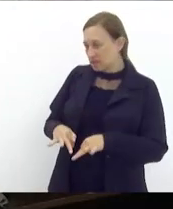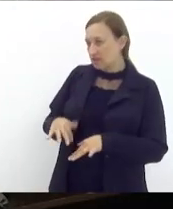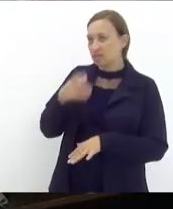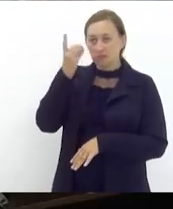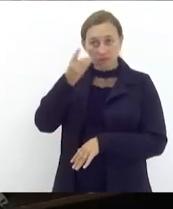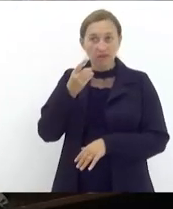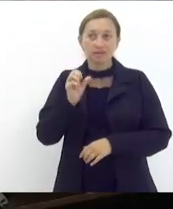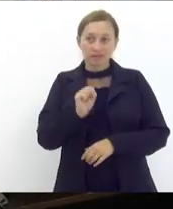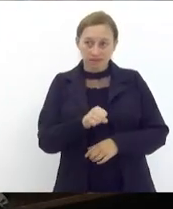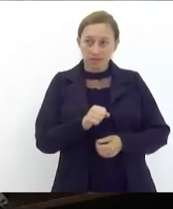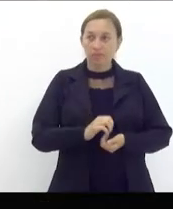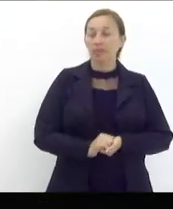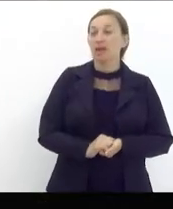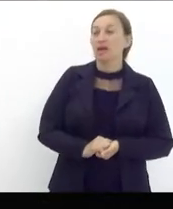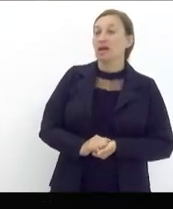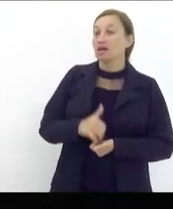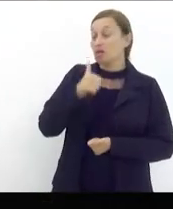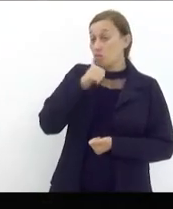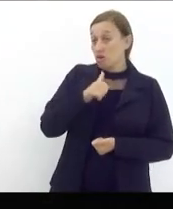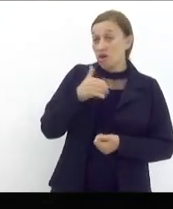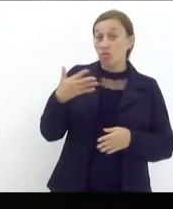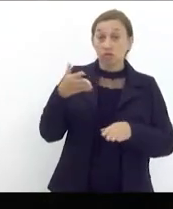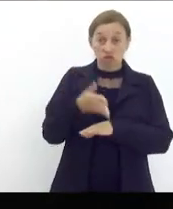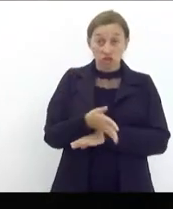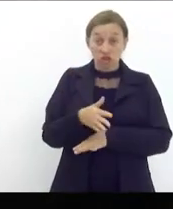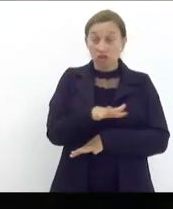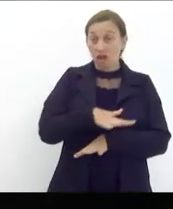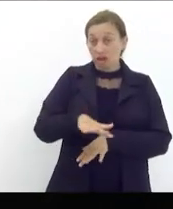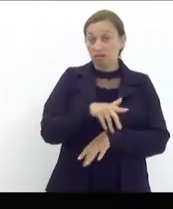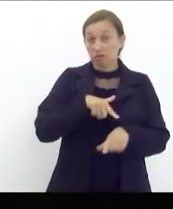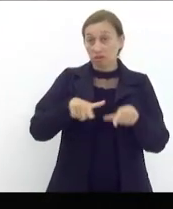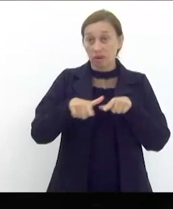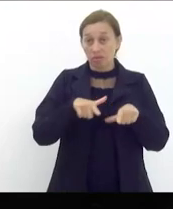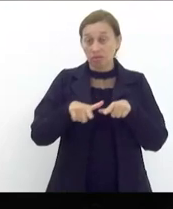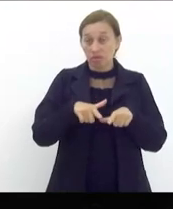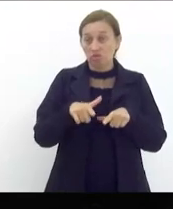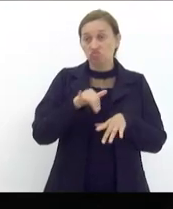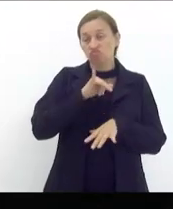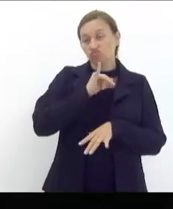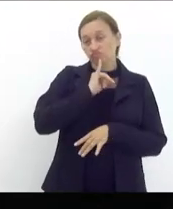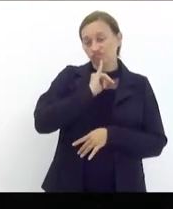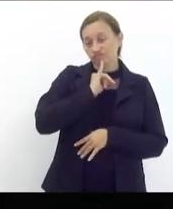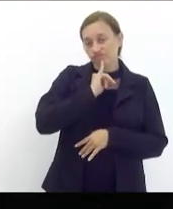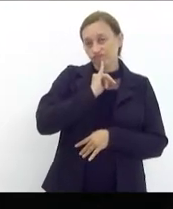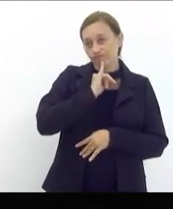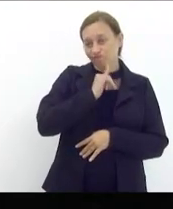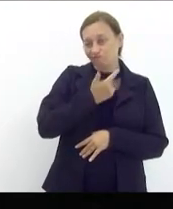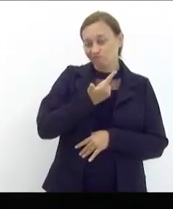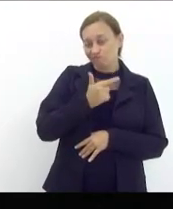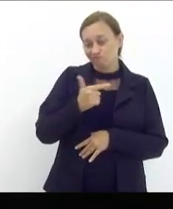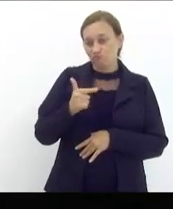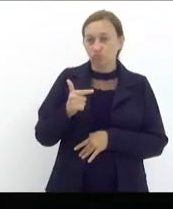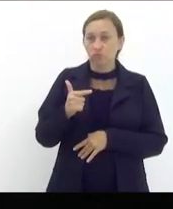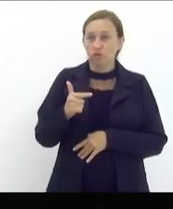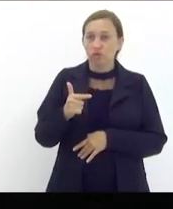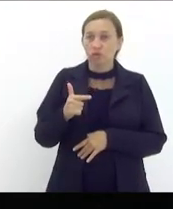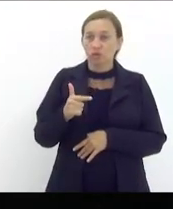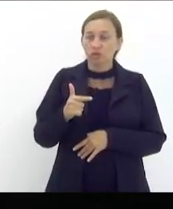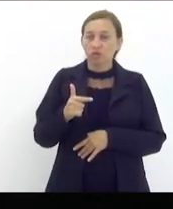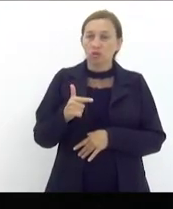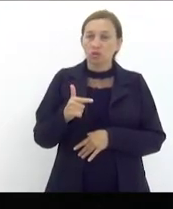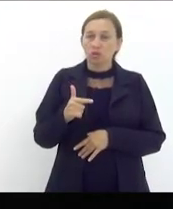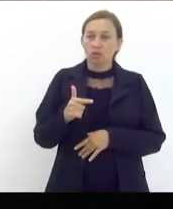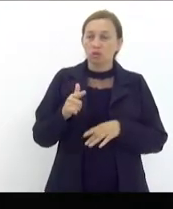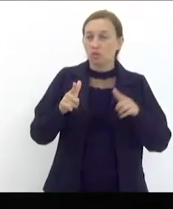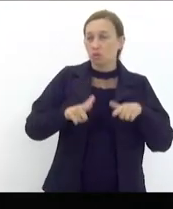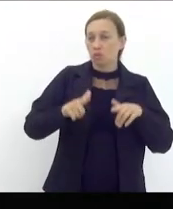não se a gente essas mulheres quando chegam no mercado de trabalho infelizmente não tem aí os seus postos de